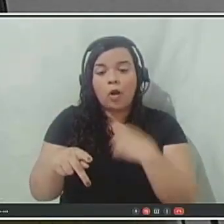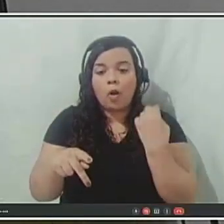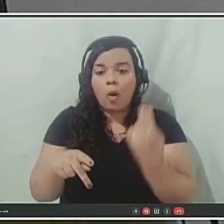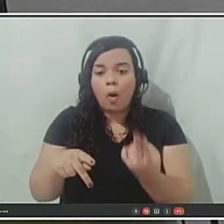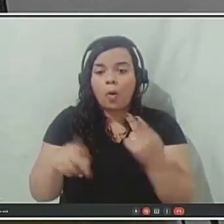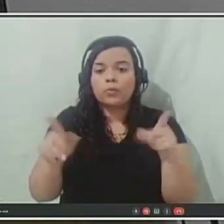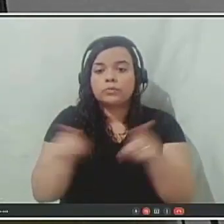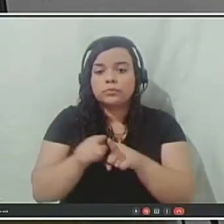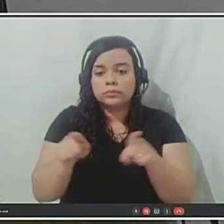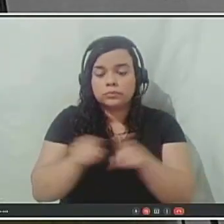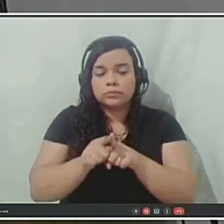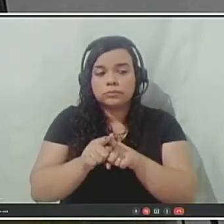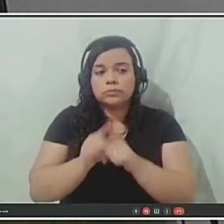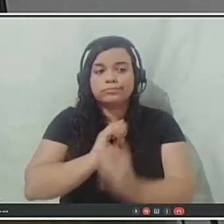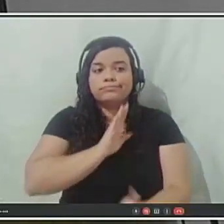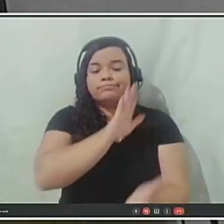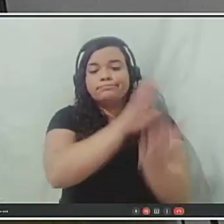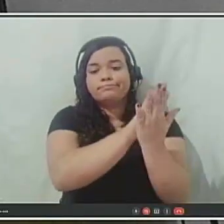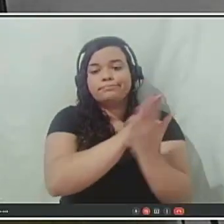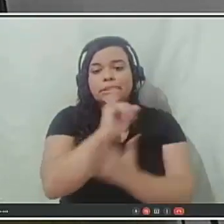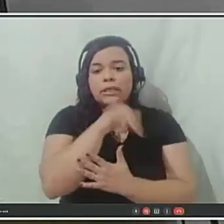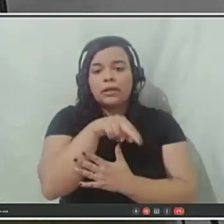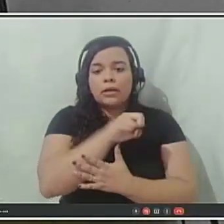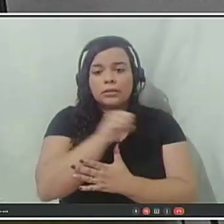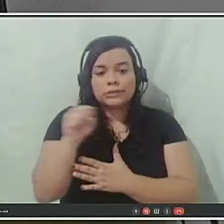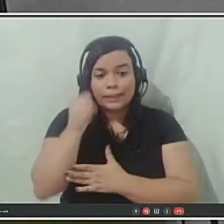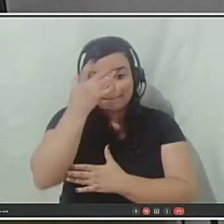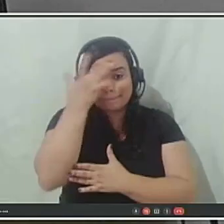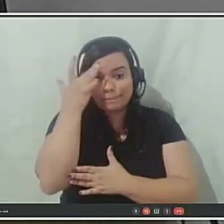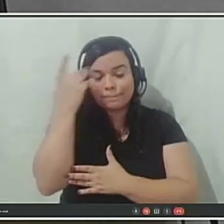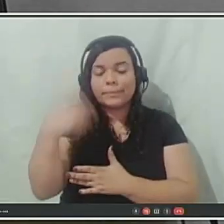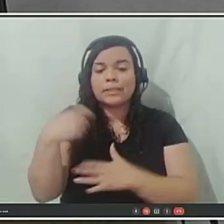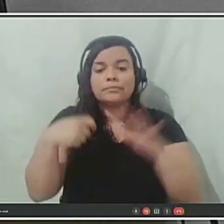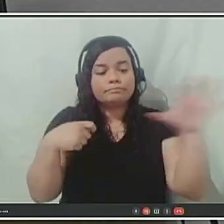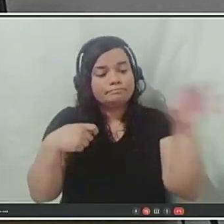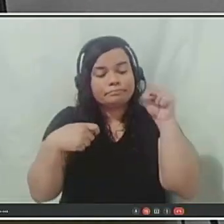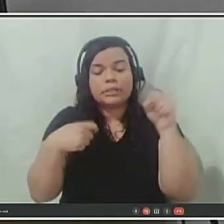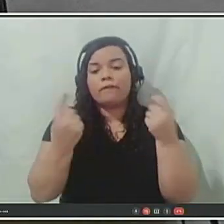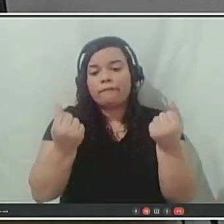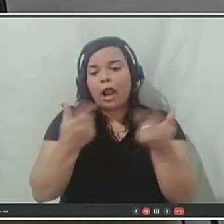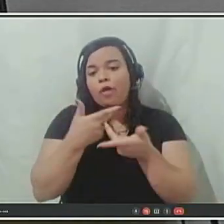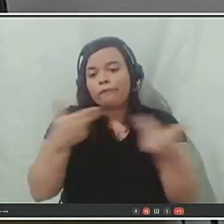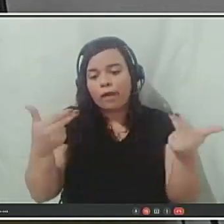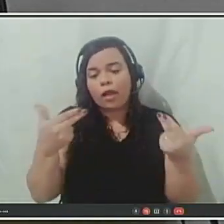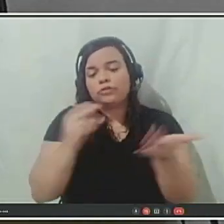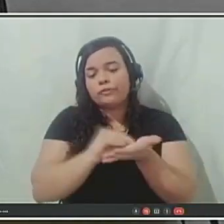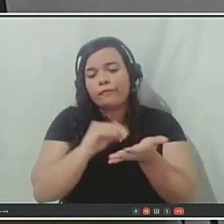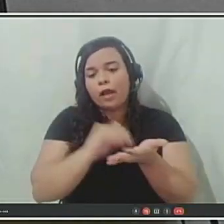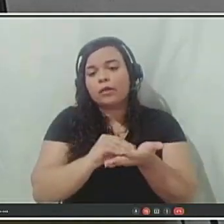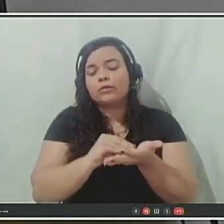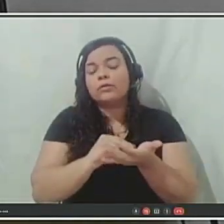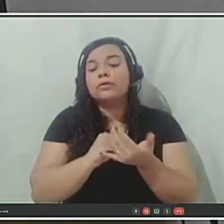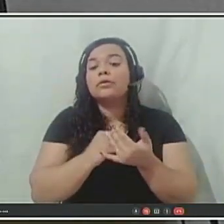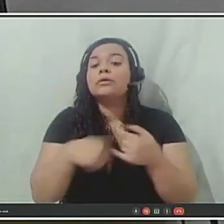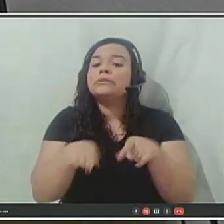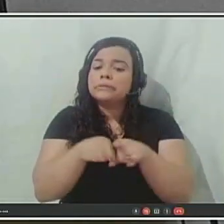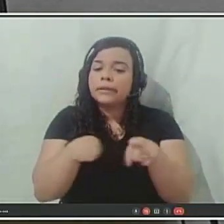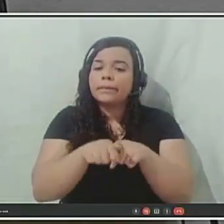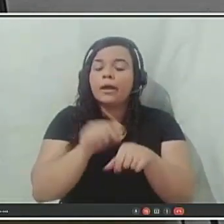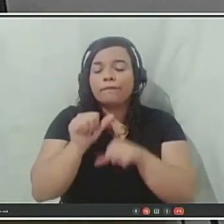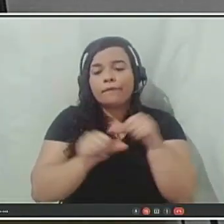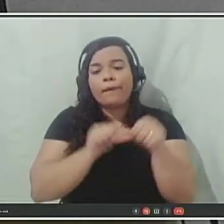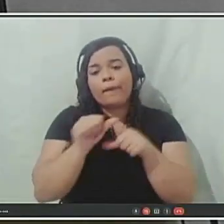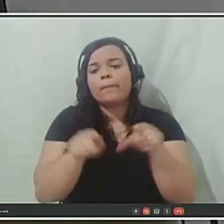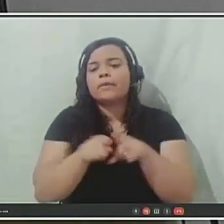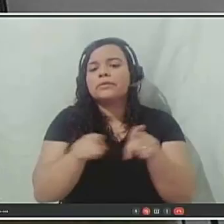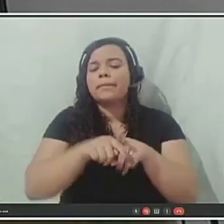ir até o INSS e resgatar esses valores de contribuição. Também é uma forma de receita. Demais dotações previstas